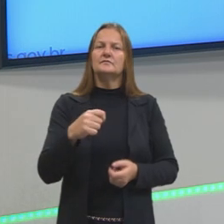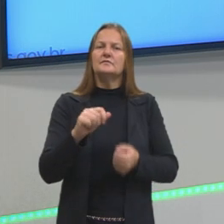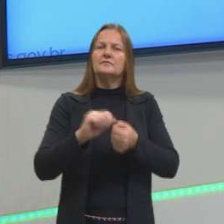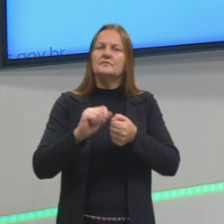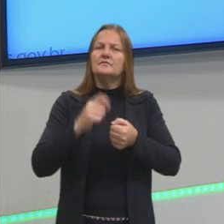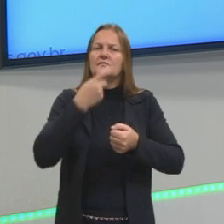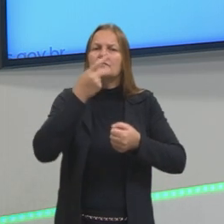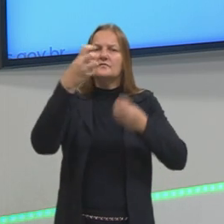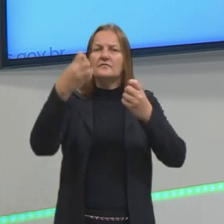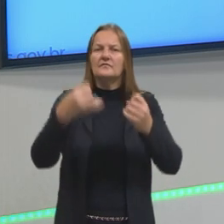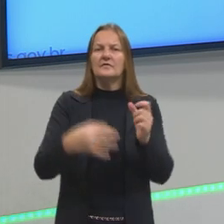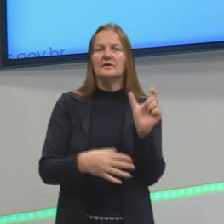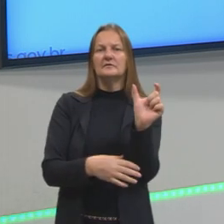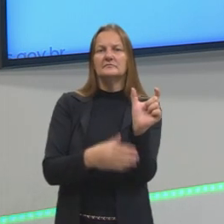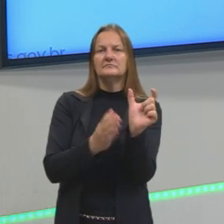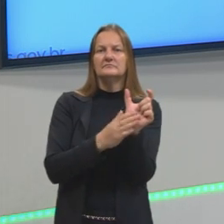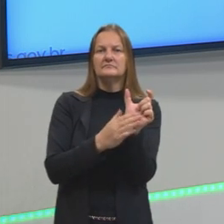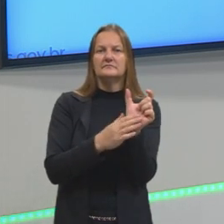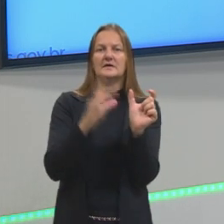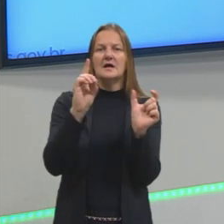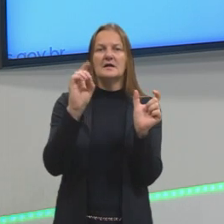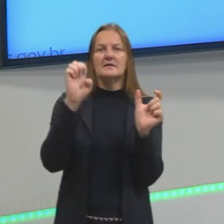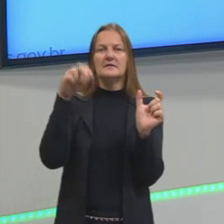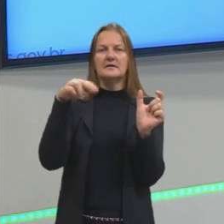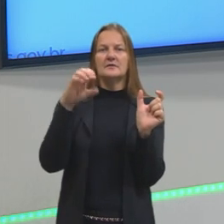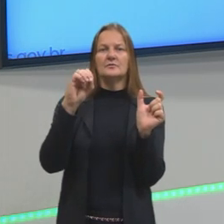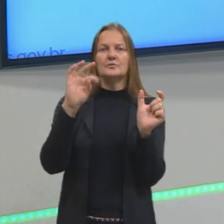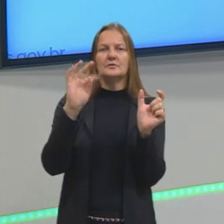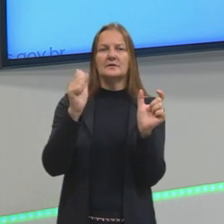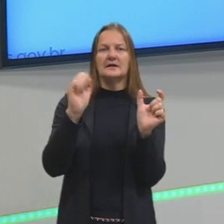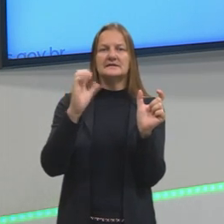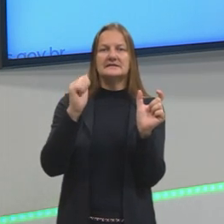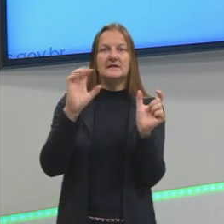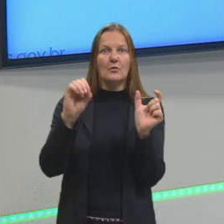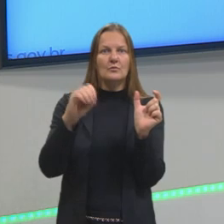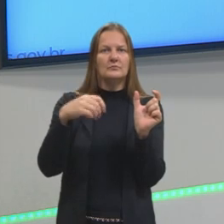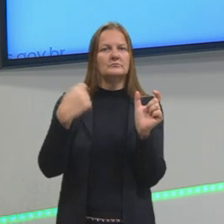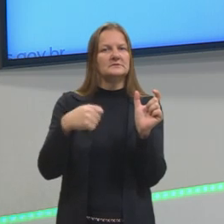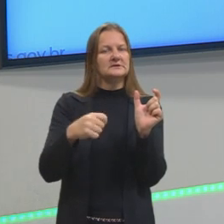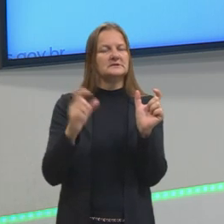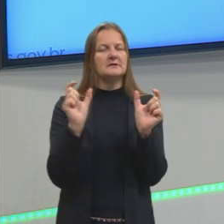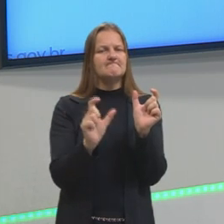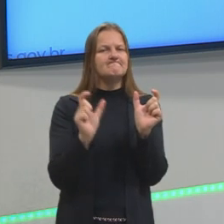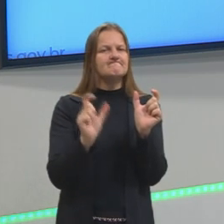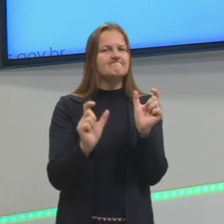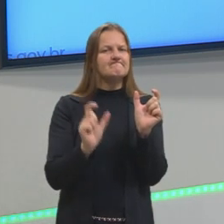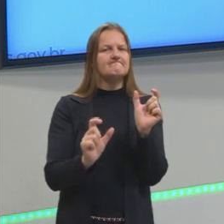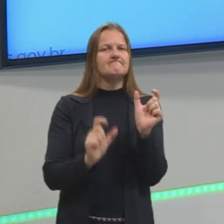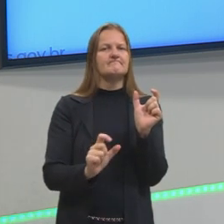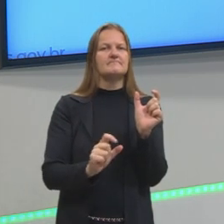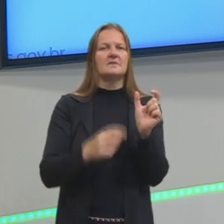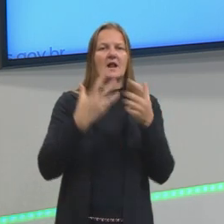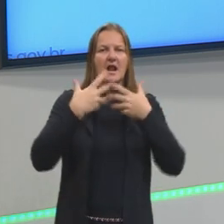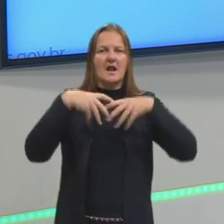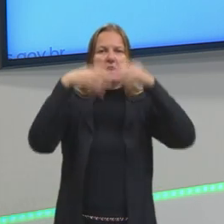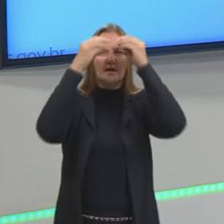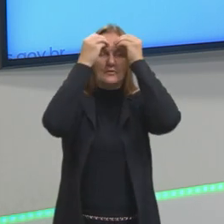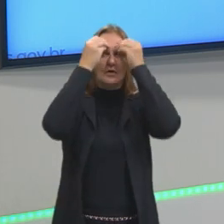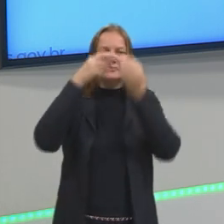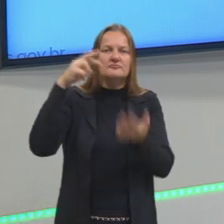fala em denotação. Quando a gente fala em denotação, a gente está falando sobre linguagem